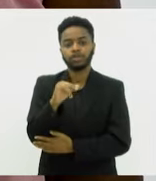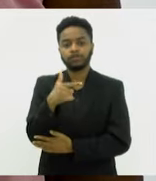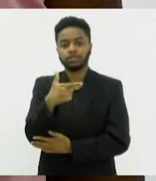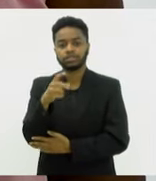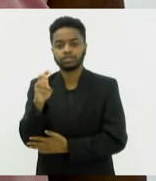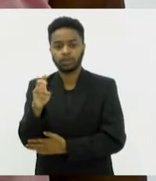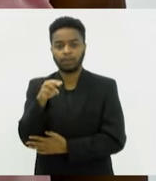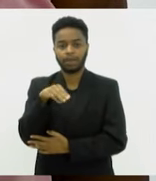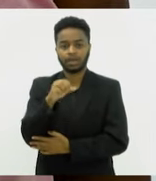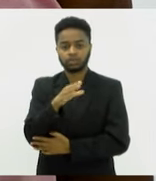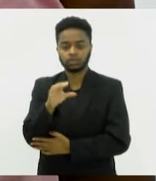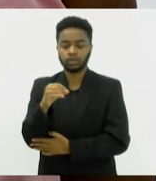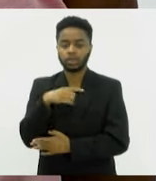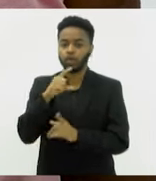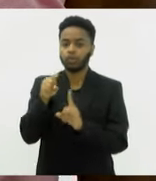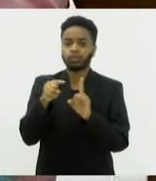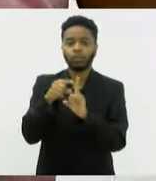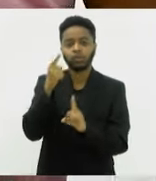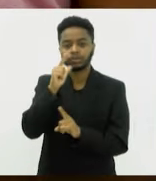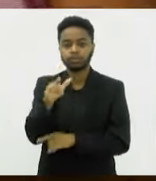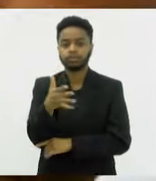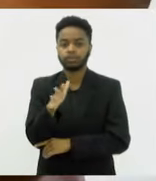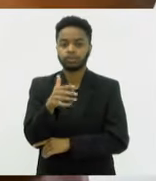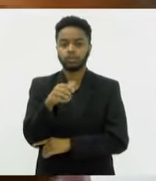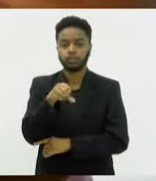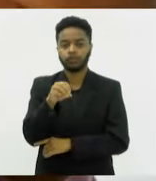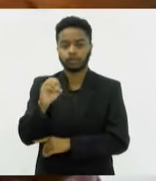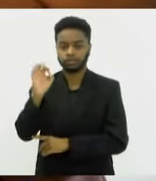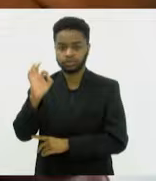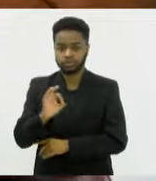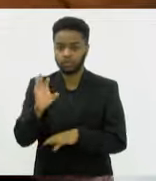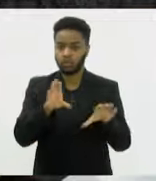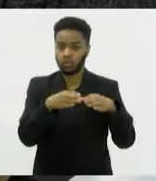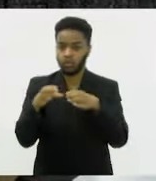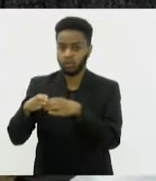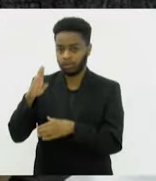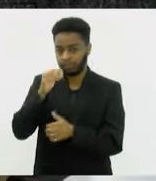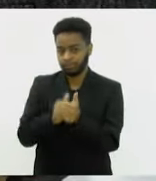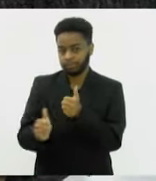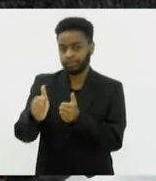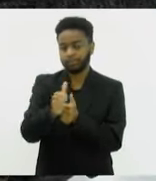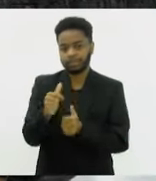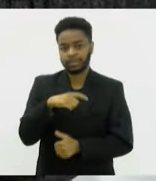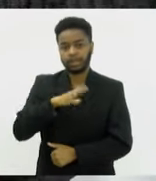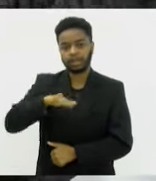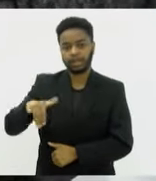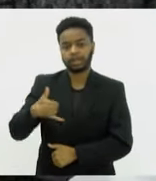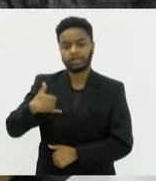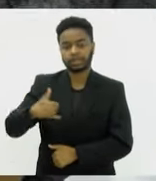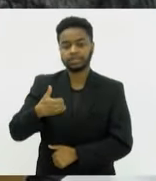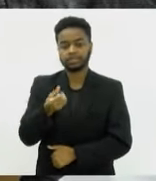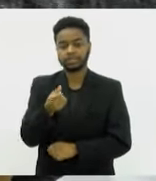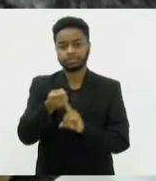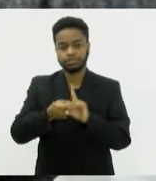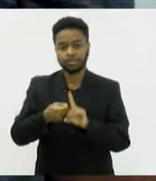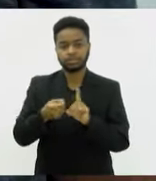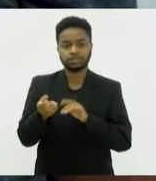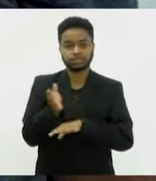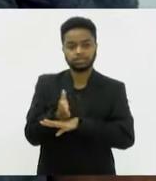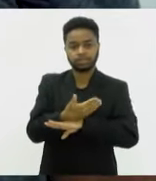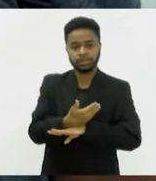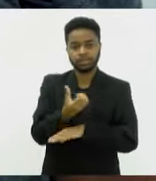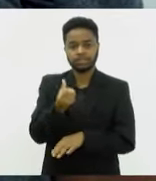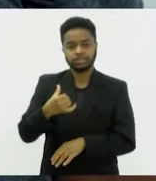com meta de atingir pelo menos 90% dos grupos prioritários. Entre eles, crianças de seis meses a menores de seis anos de idade,